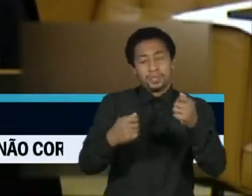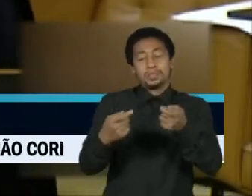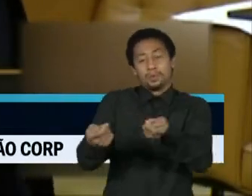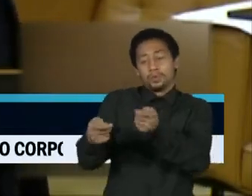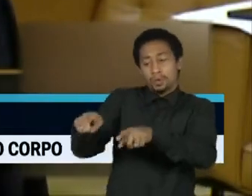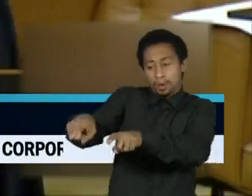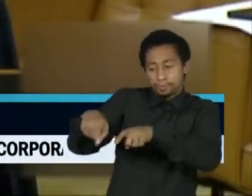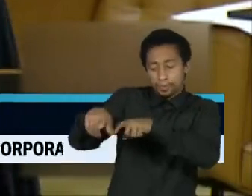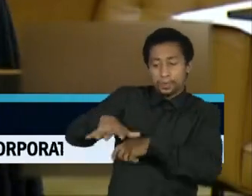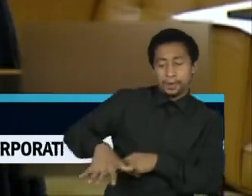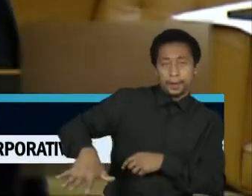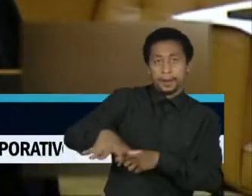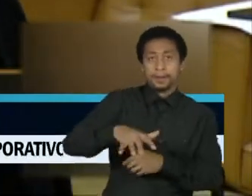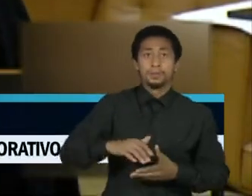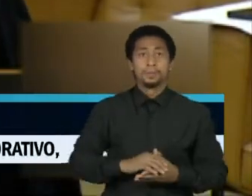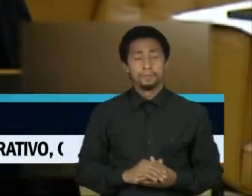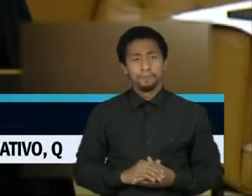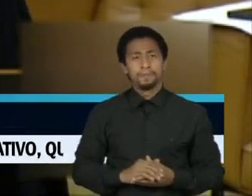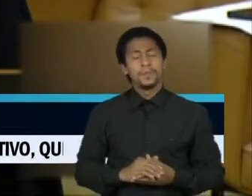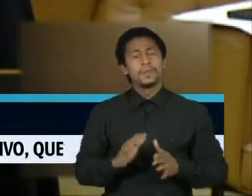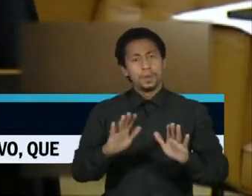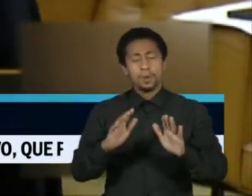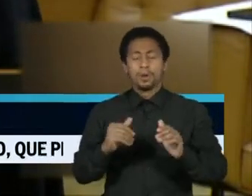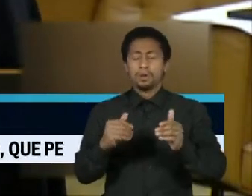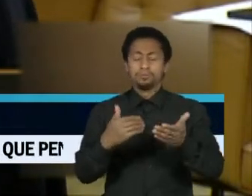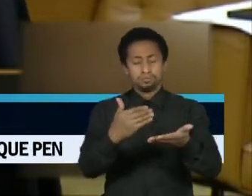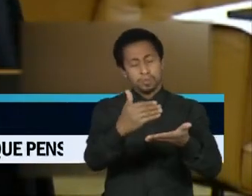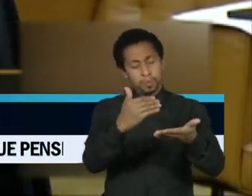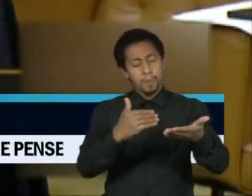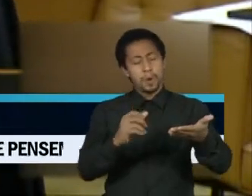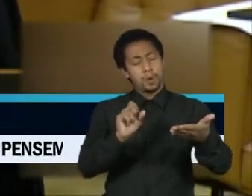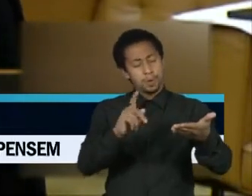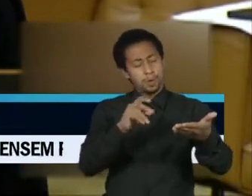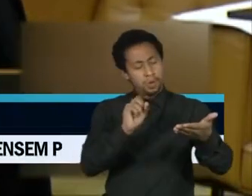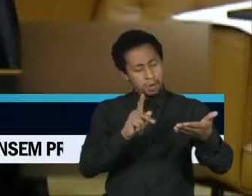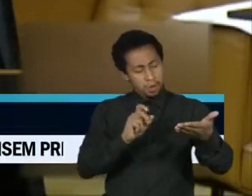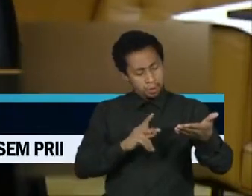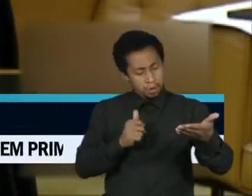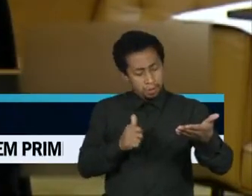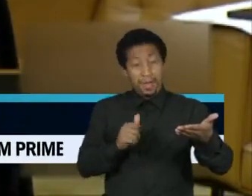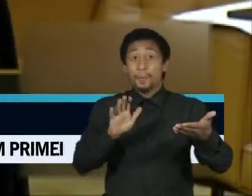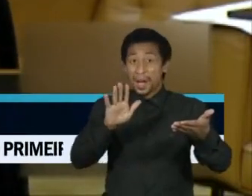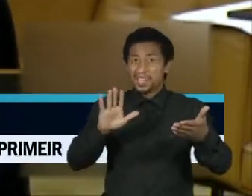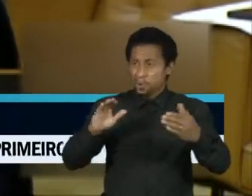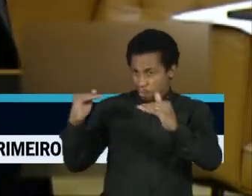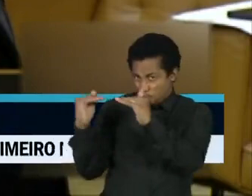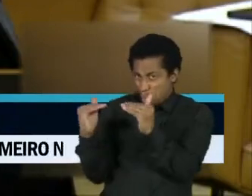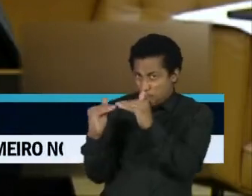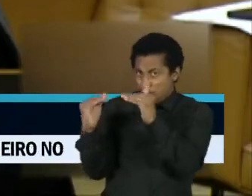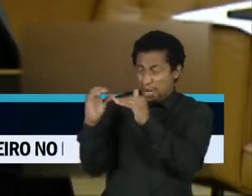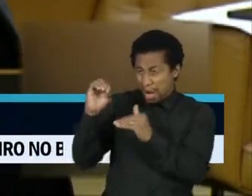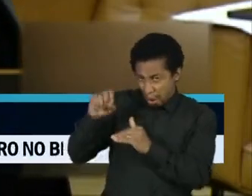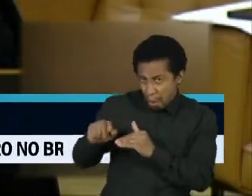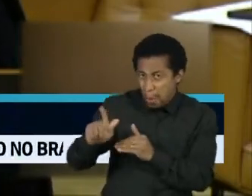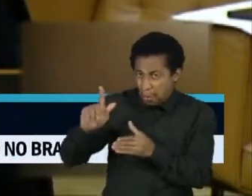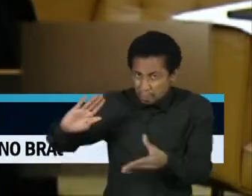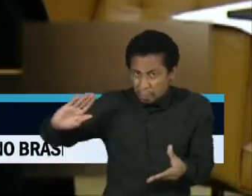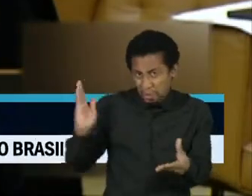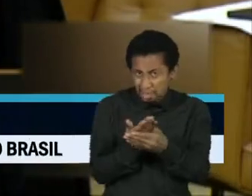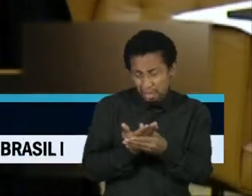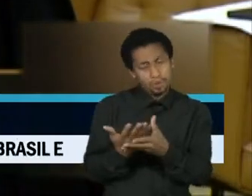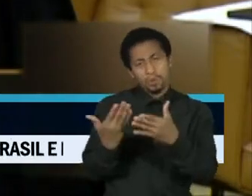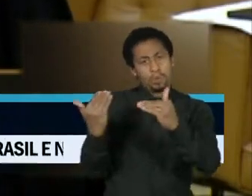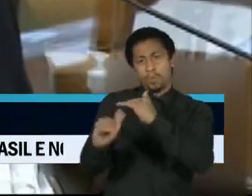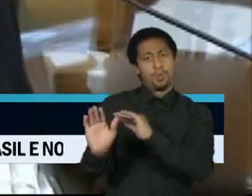relevância do tema. No entanto, não podemos concordar com instituições sem-mescuintos numa missão institucional do